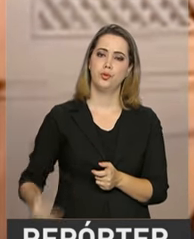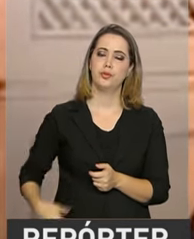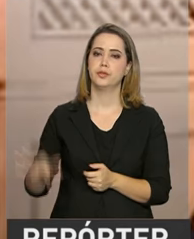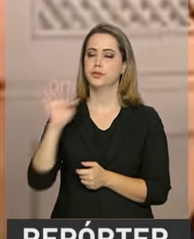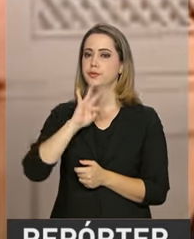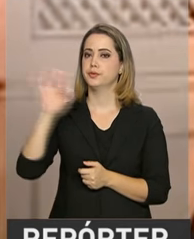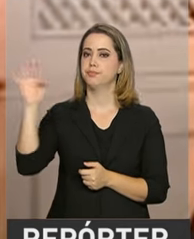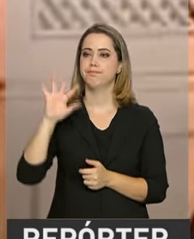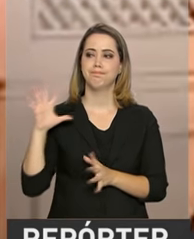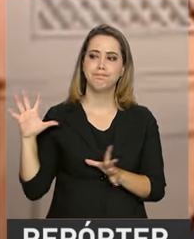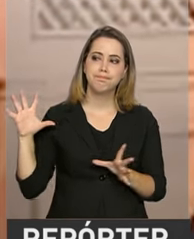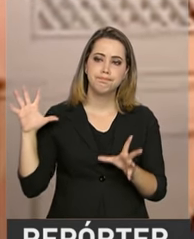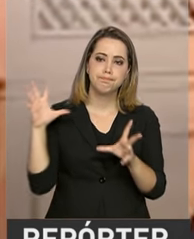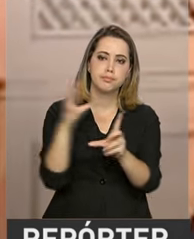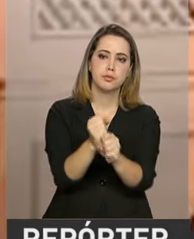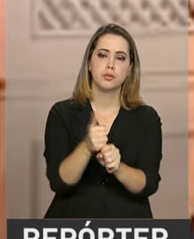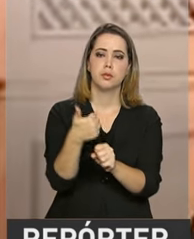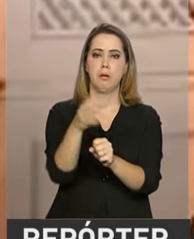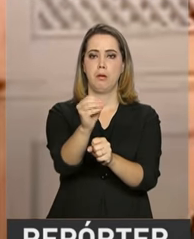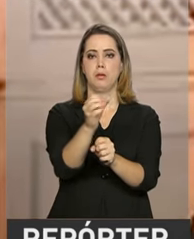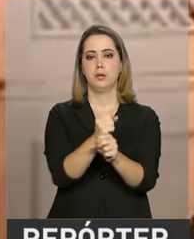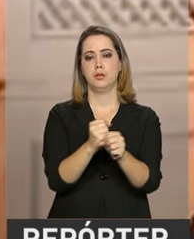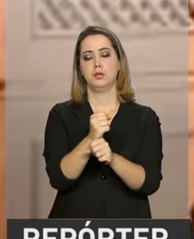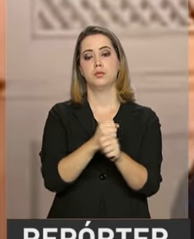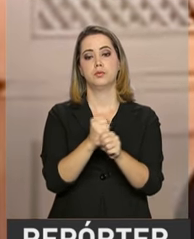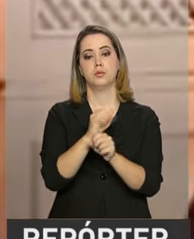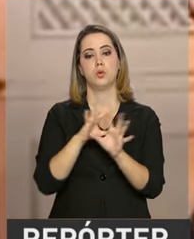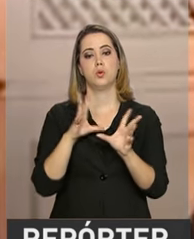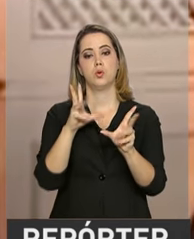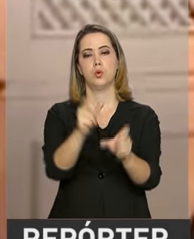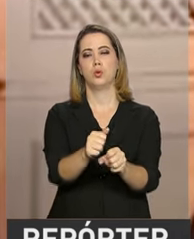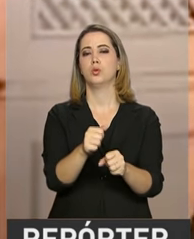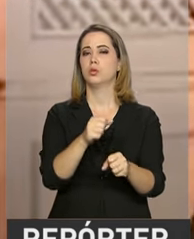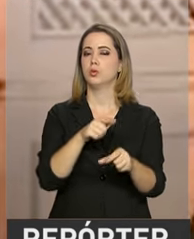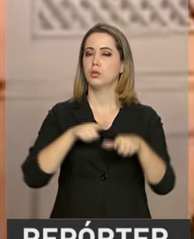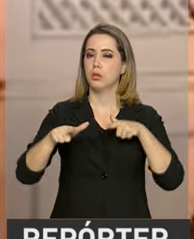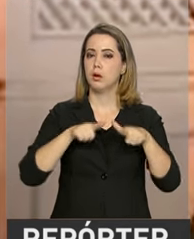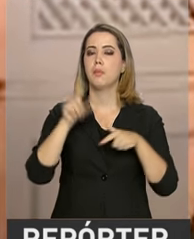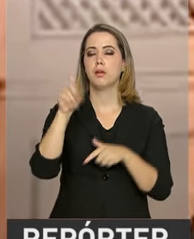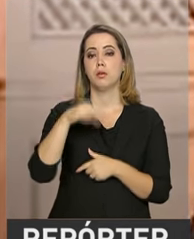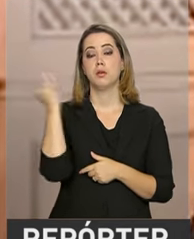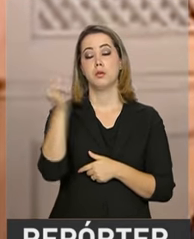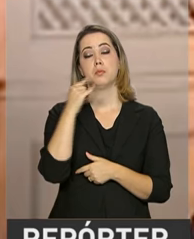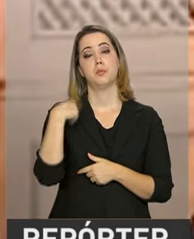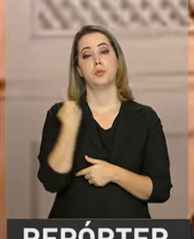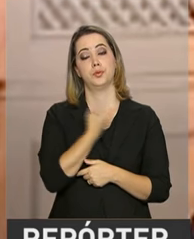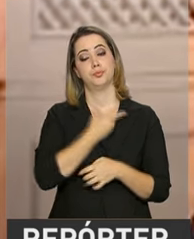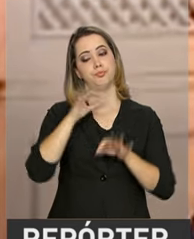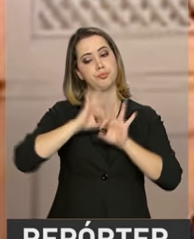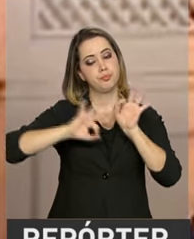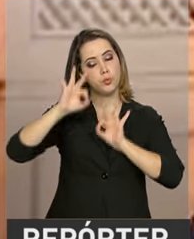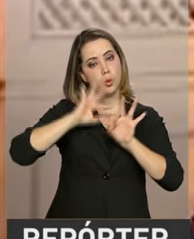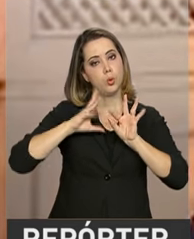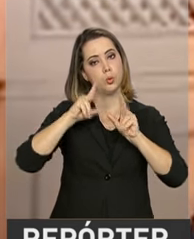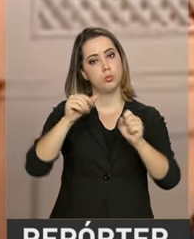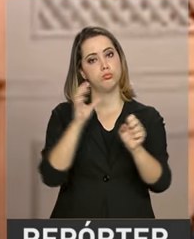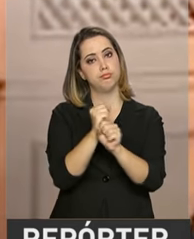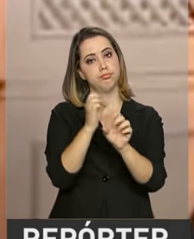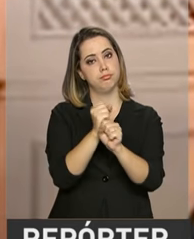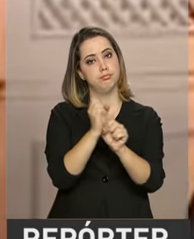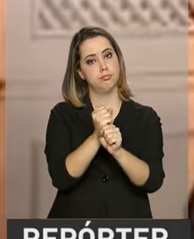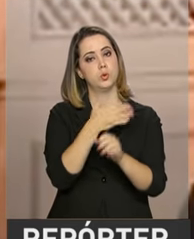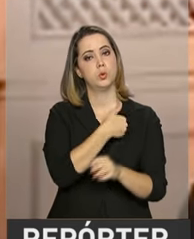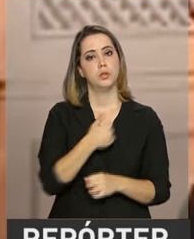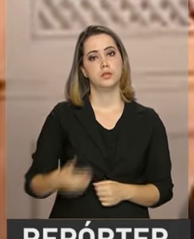maior volume dos últimos 10 anos. Todo esse trabalho foi fundamental para a reorganização das contas públicas.